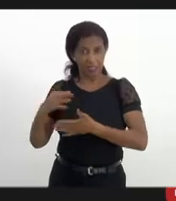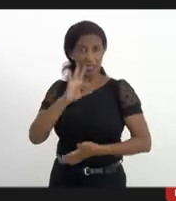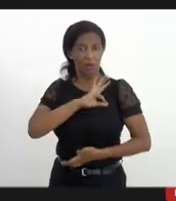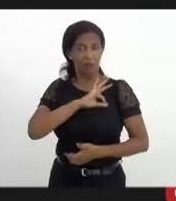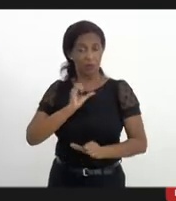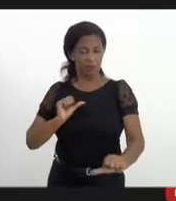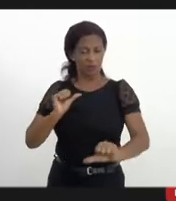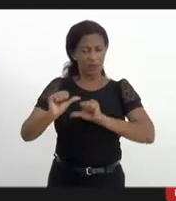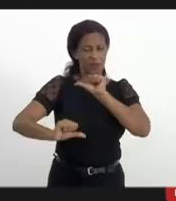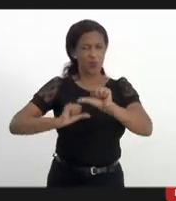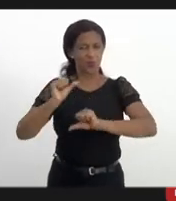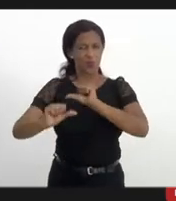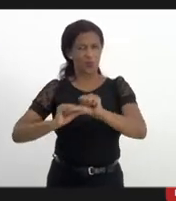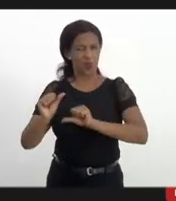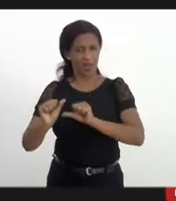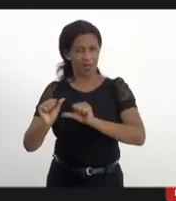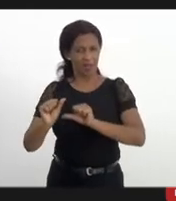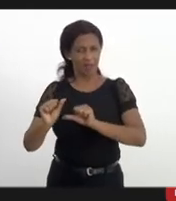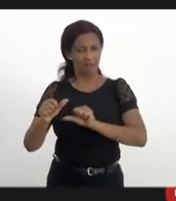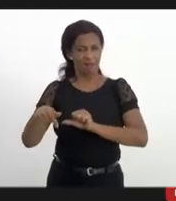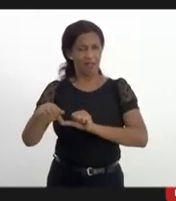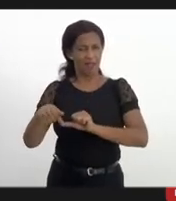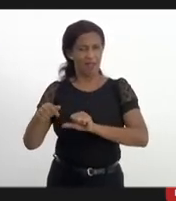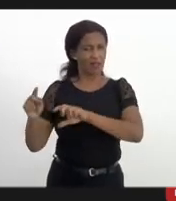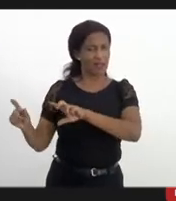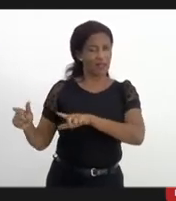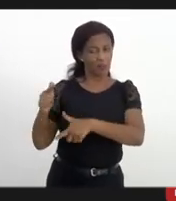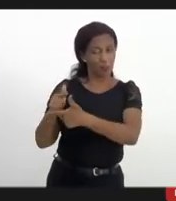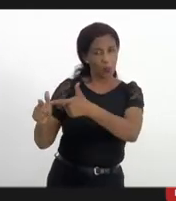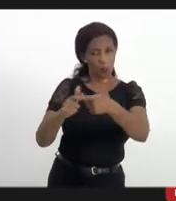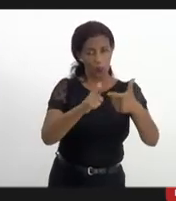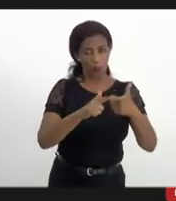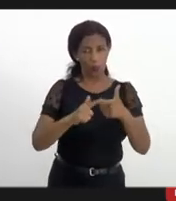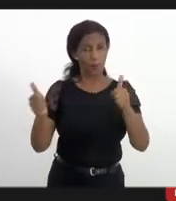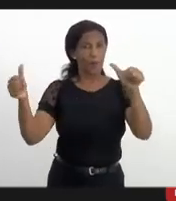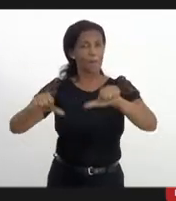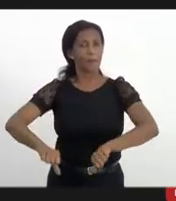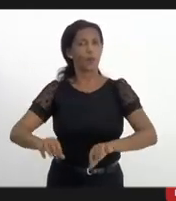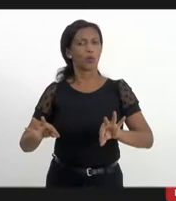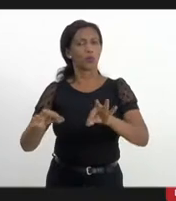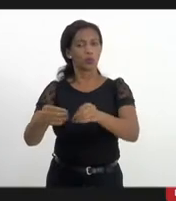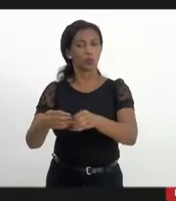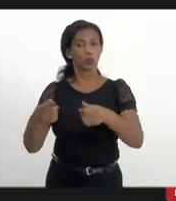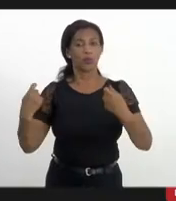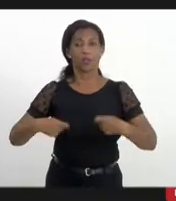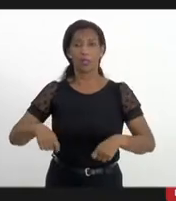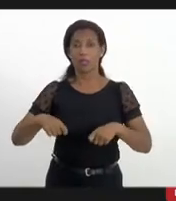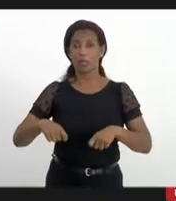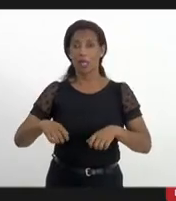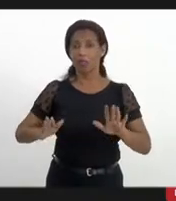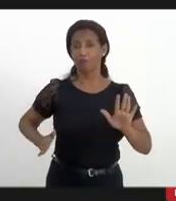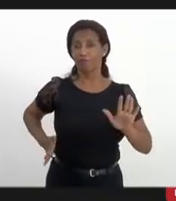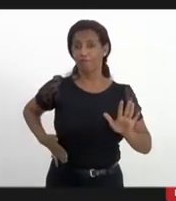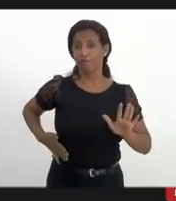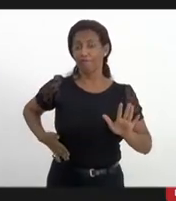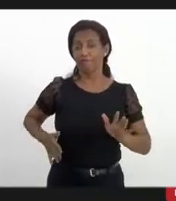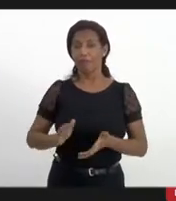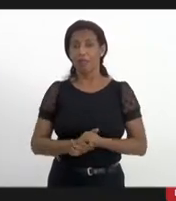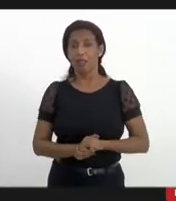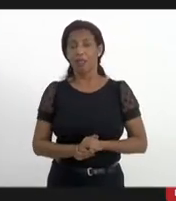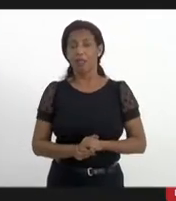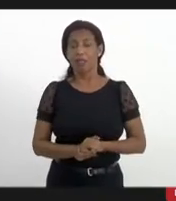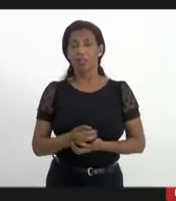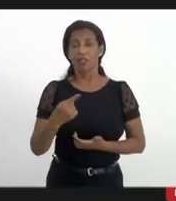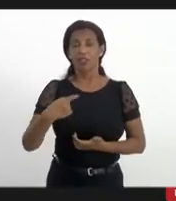a esse poderio bélico. E, o pior de tudo, a necessidade do tráfico é em promover o